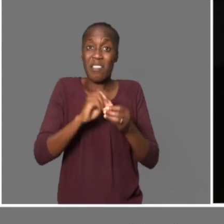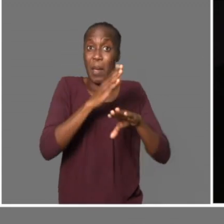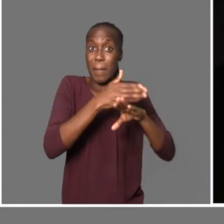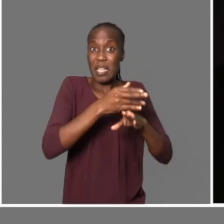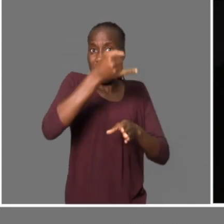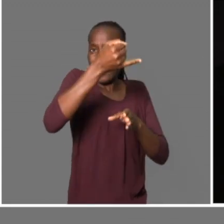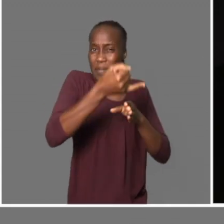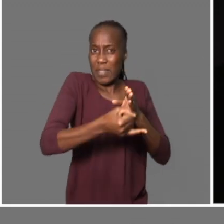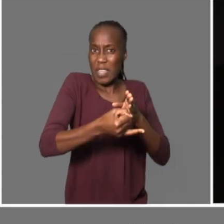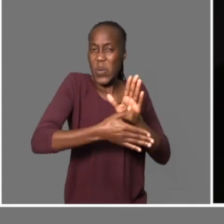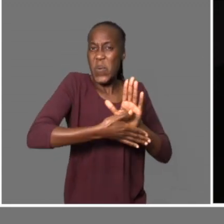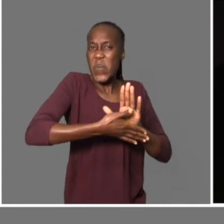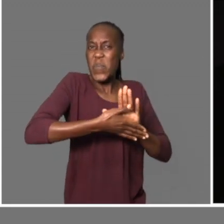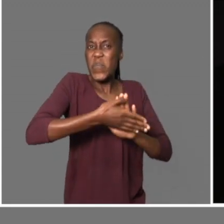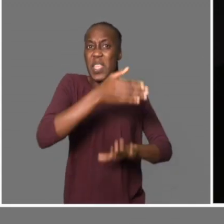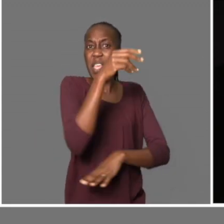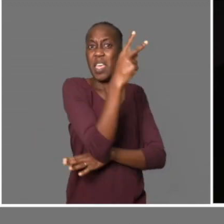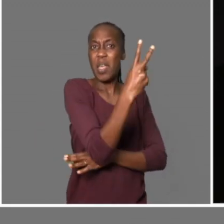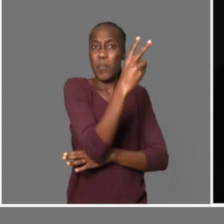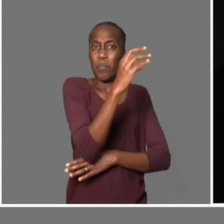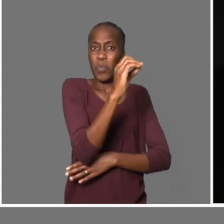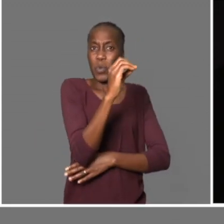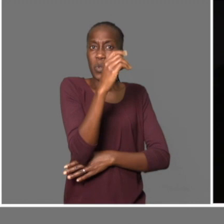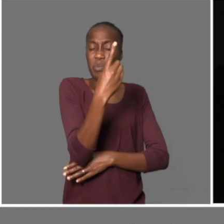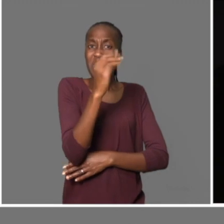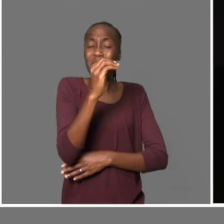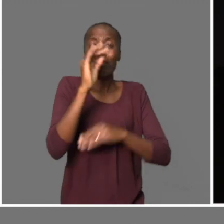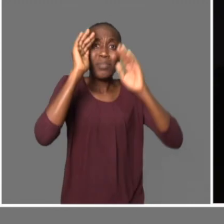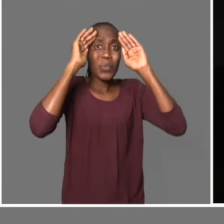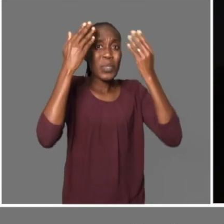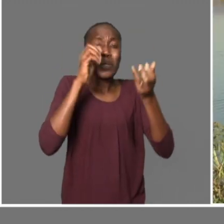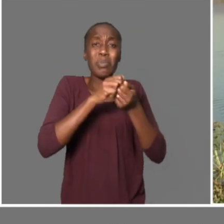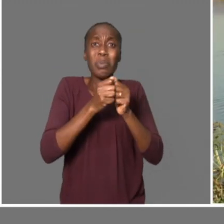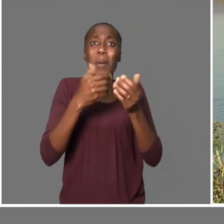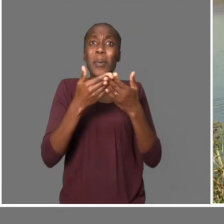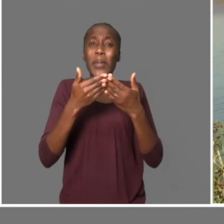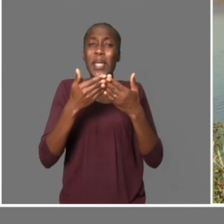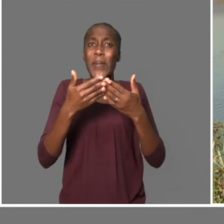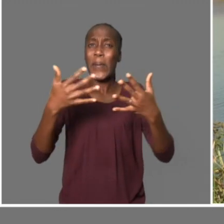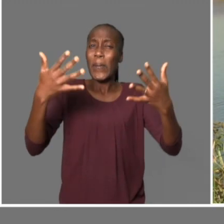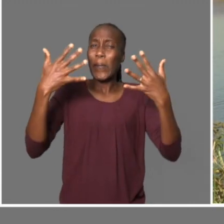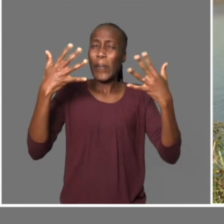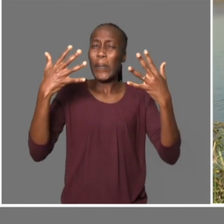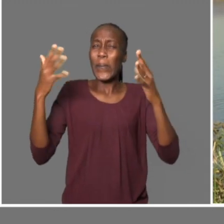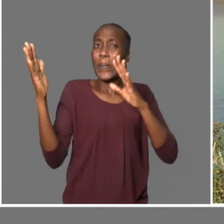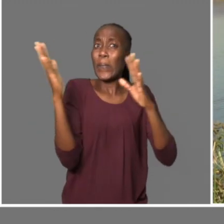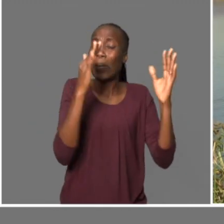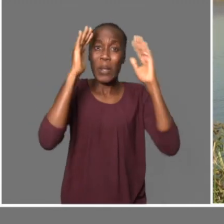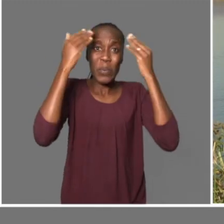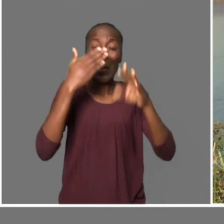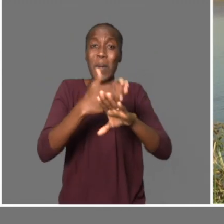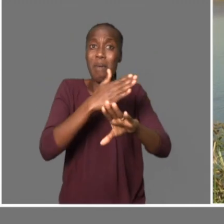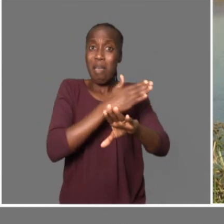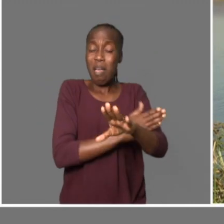dificuldades, o peixe terminou bem, bem em 2010, quando não falho de memória. Agora, não sei se são mudanças